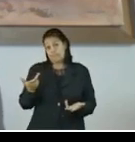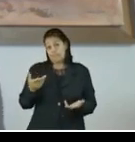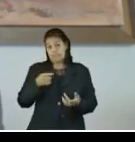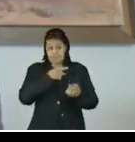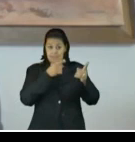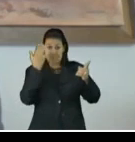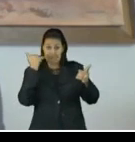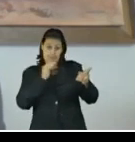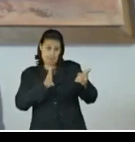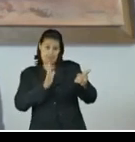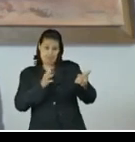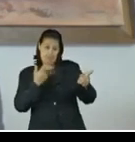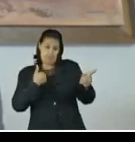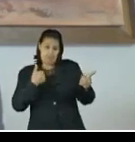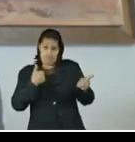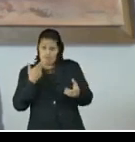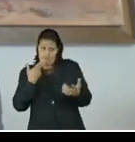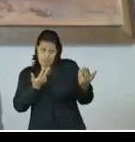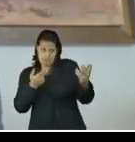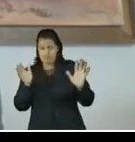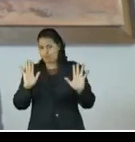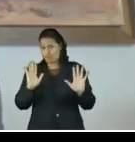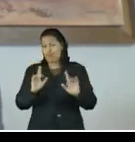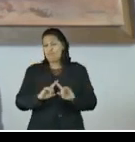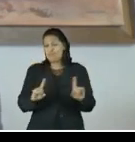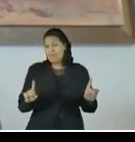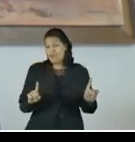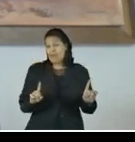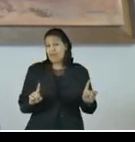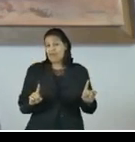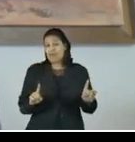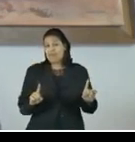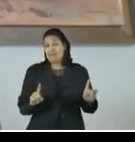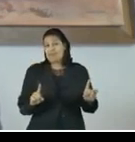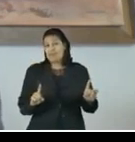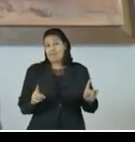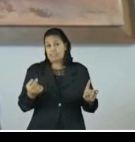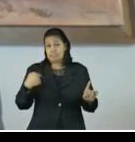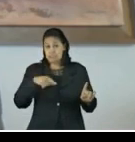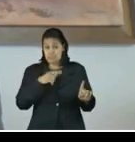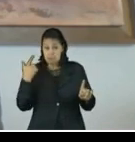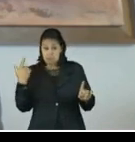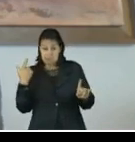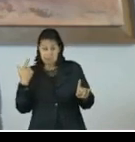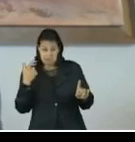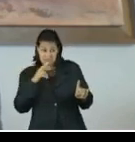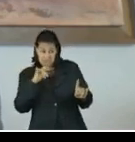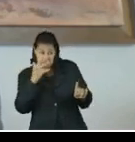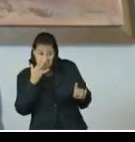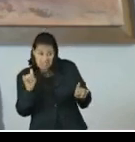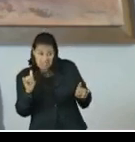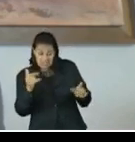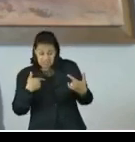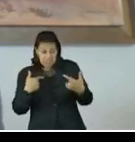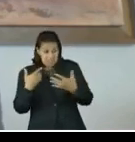Vossa Excelência, de que nós teríamos uma chance grande de auditar o nada. É possível